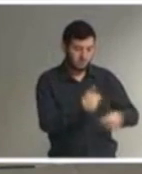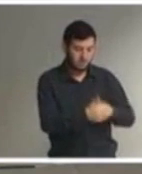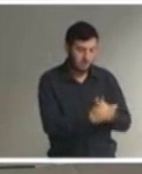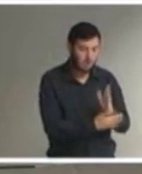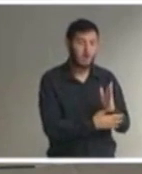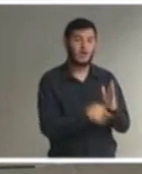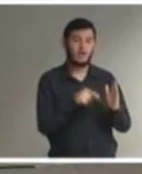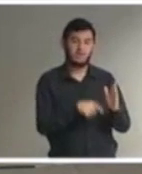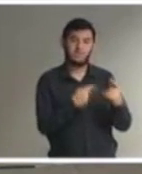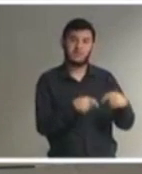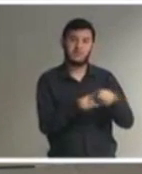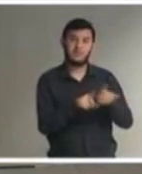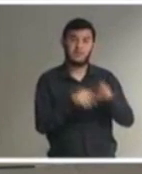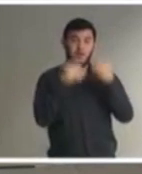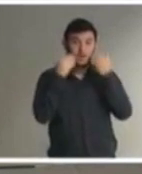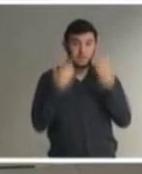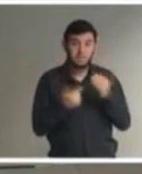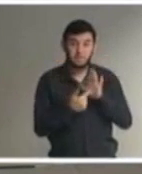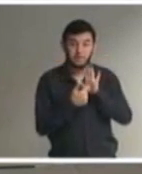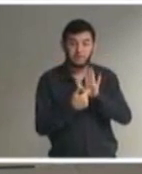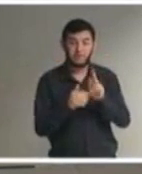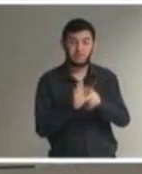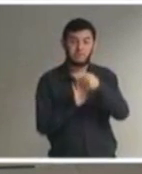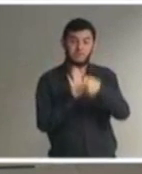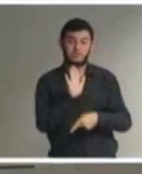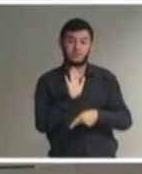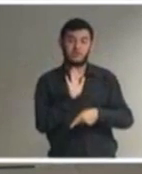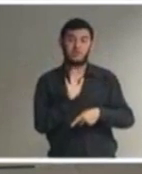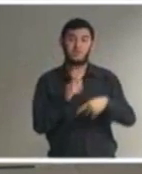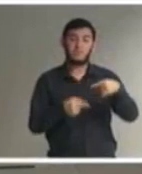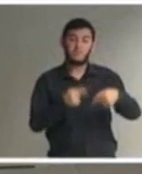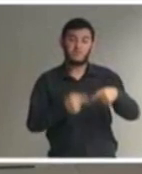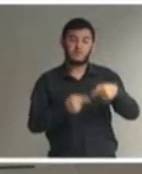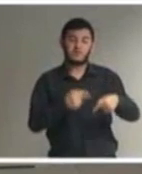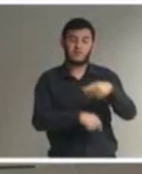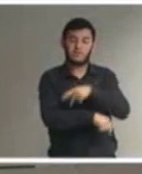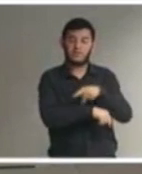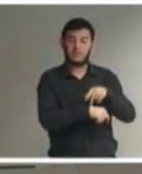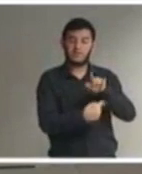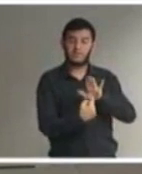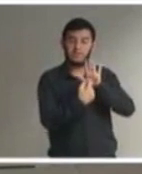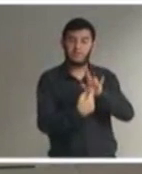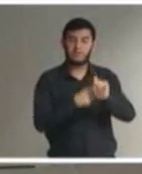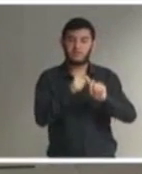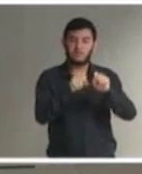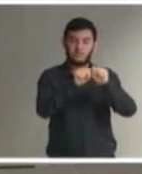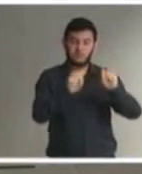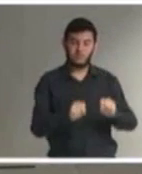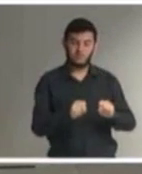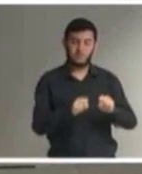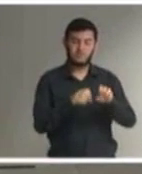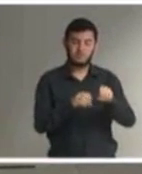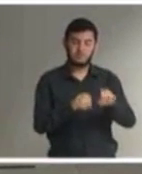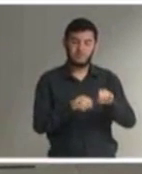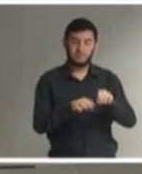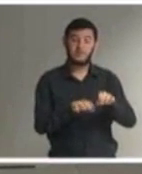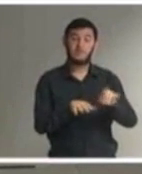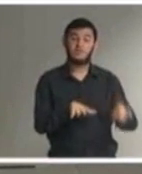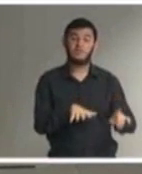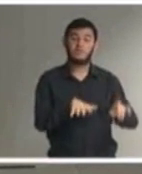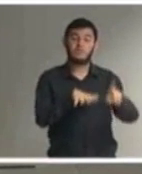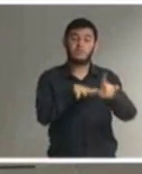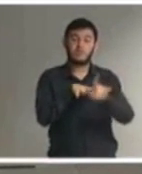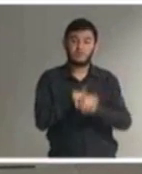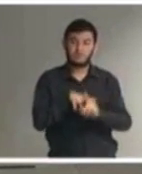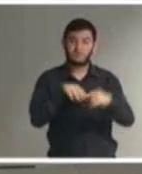político pedagógico que reflita que se trata de um sistema inclusivo um sistema educacional inclusivo que ela vai ter